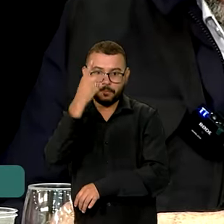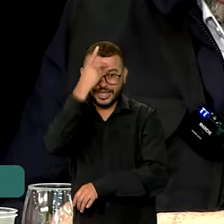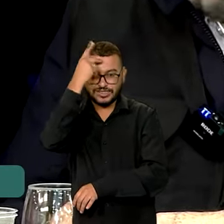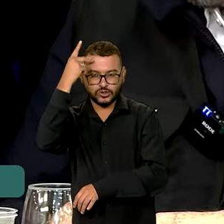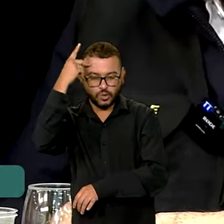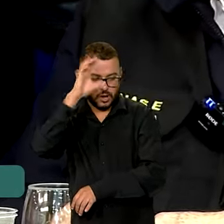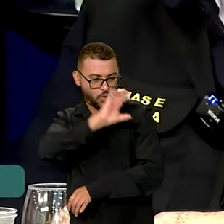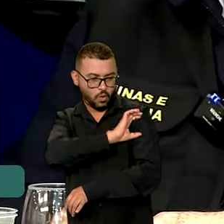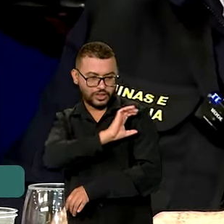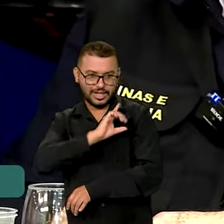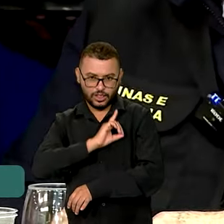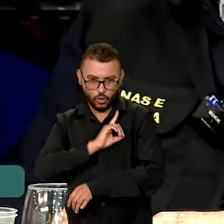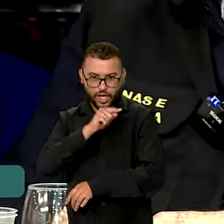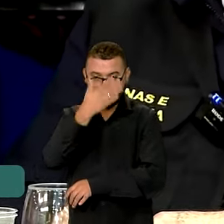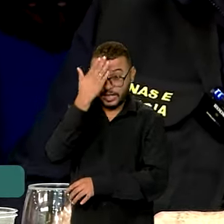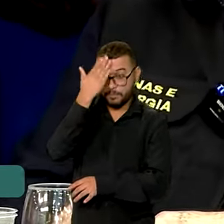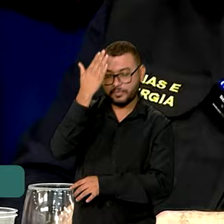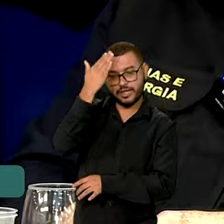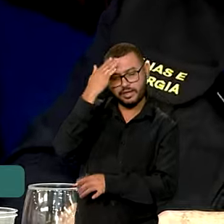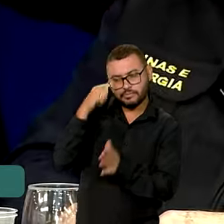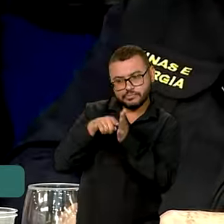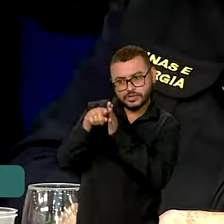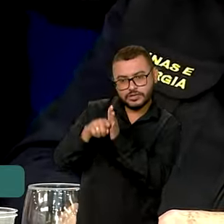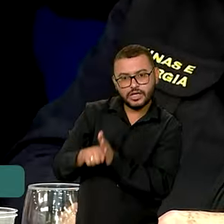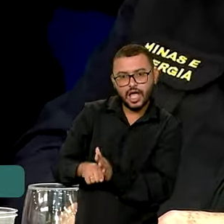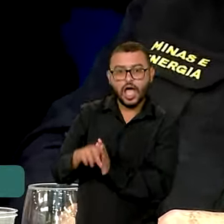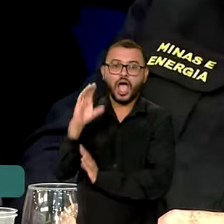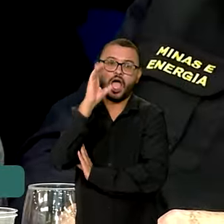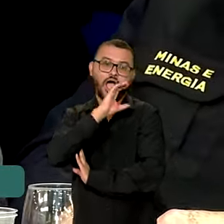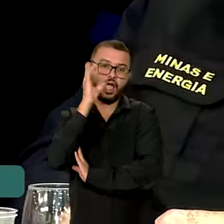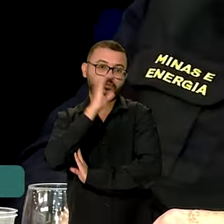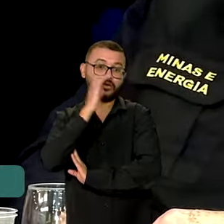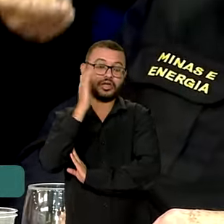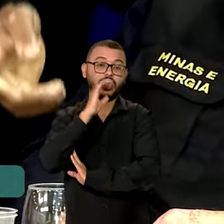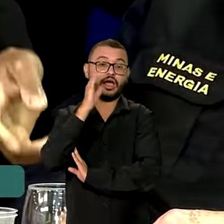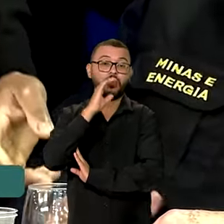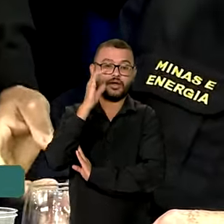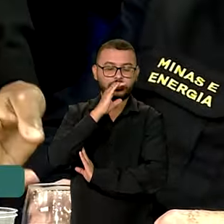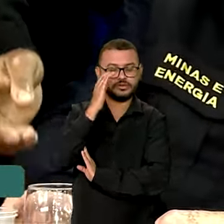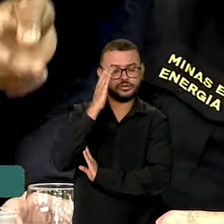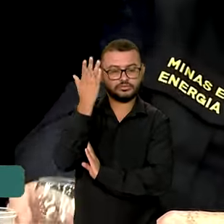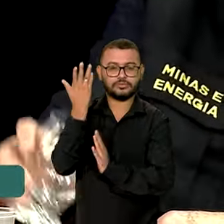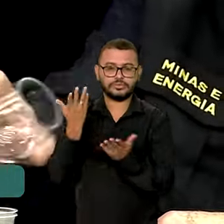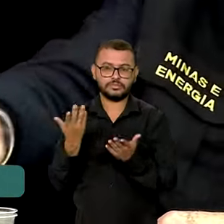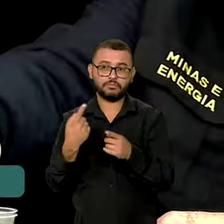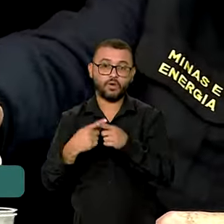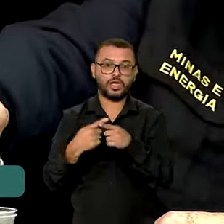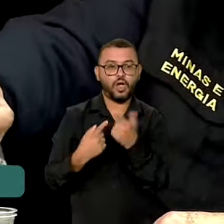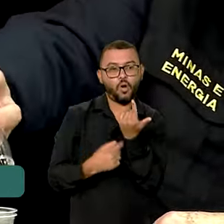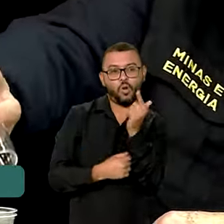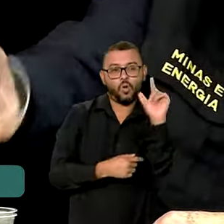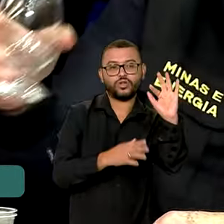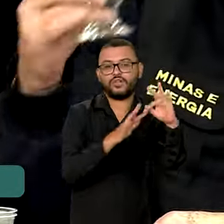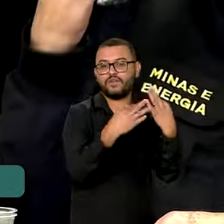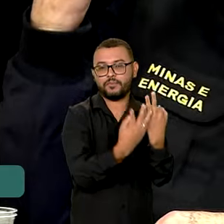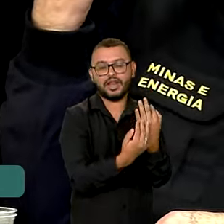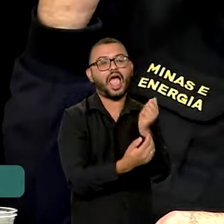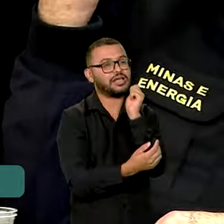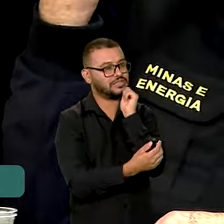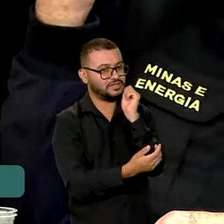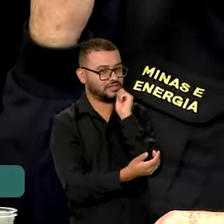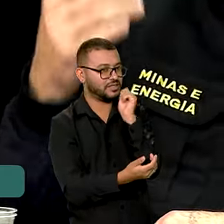desta área para a gente dar celeridade, porque sabemos que há outras famílias ainda